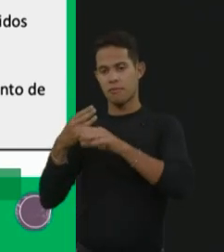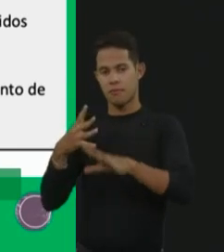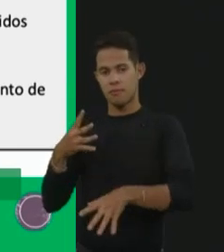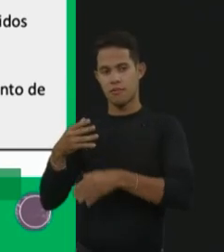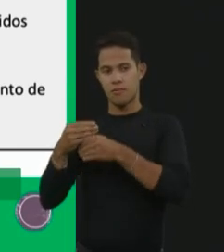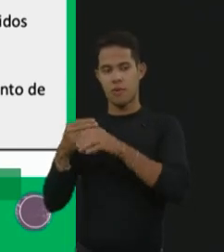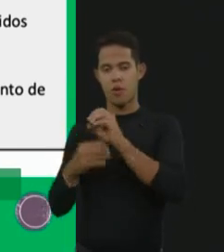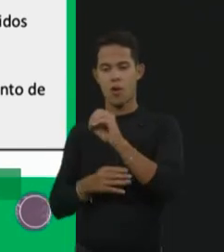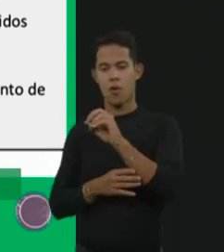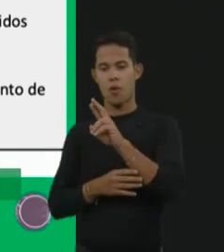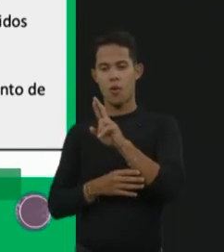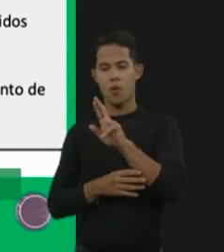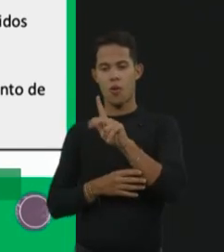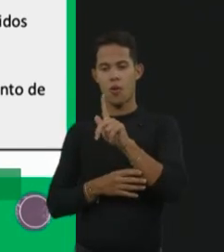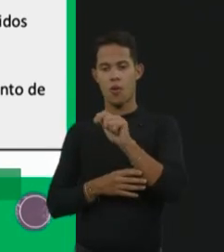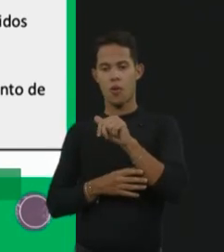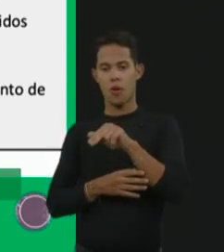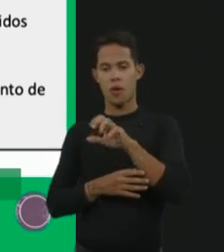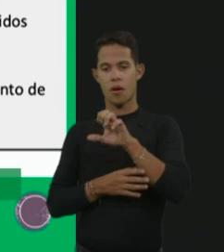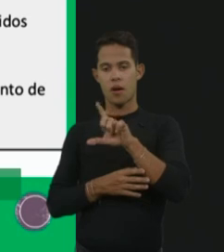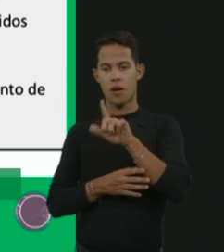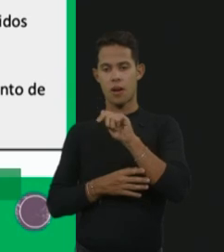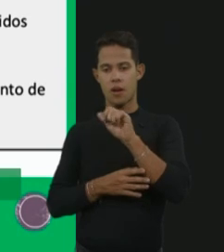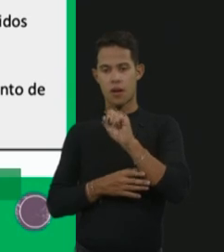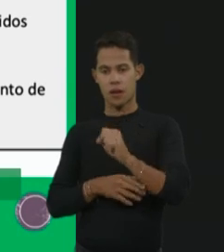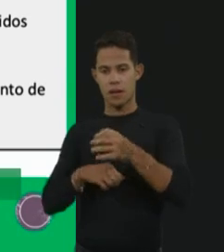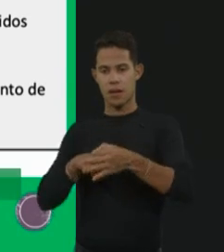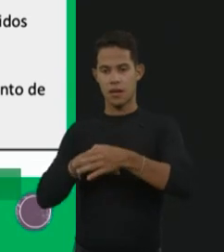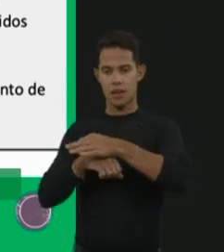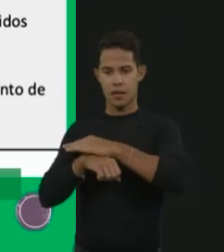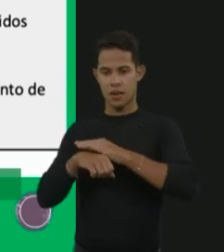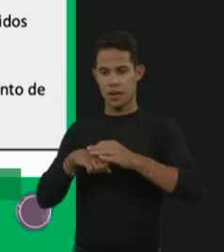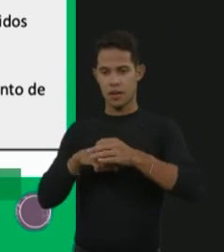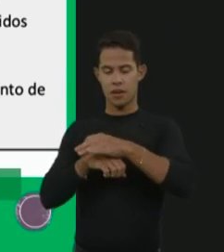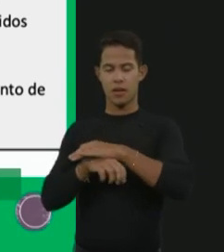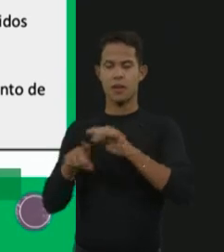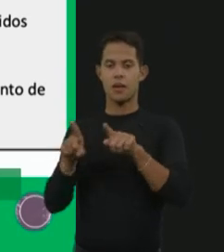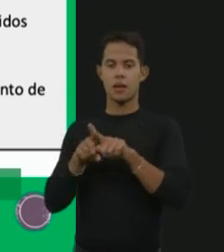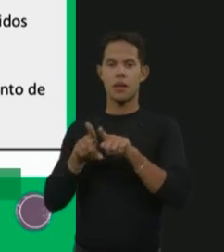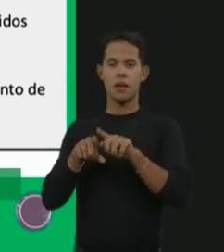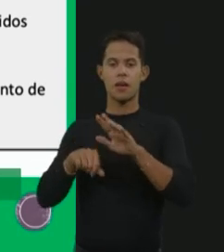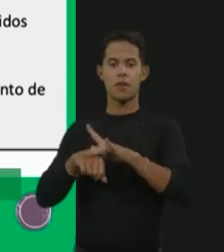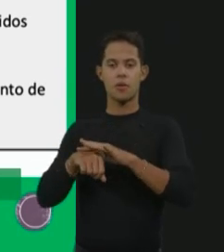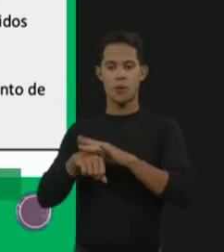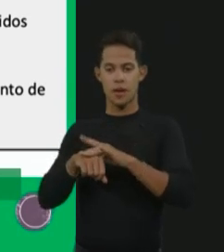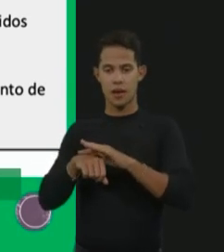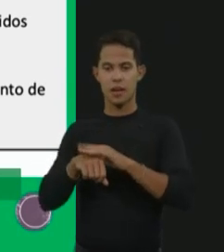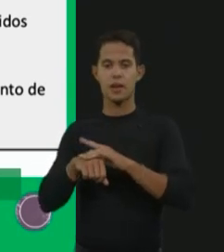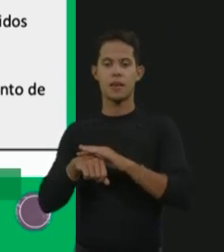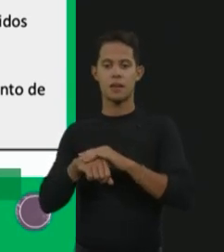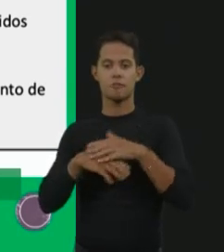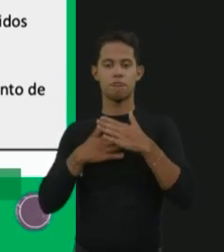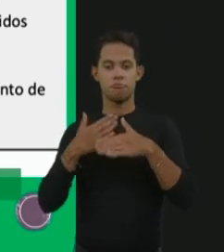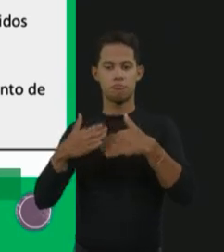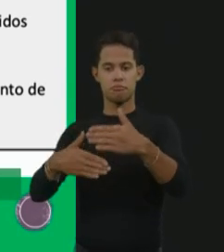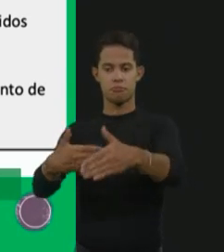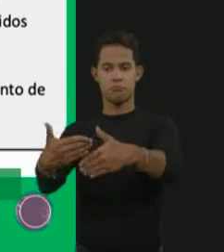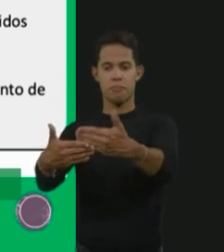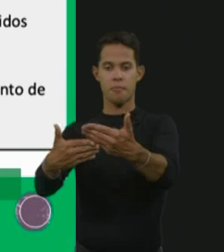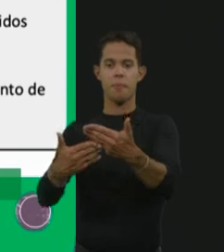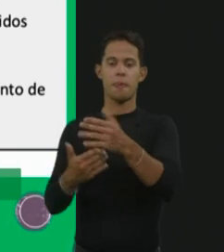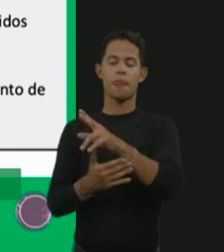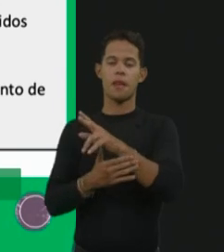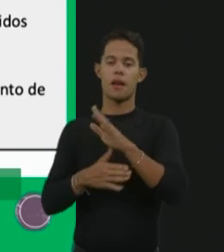celulares, né? E aqui entra as mucopolisacaridosis ou doenças lisossômicas, tá? São doenças crônicas, progressivas, crianças muitas vezes